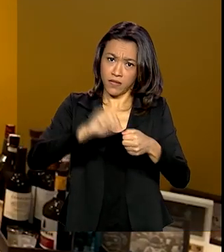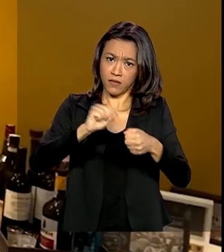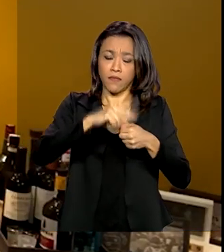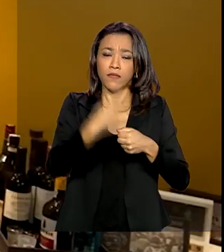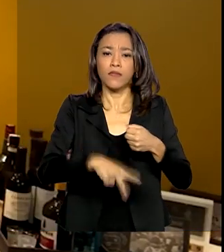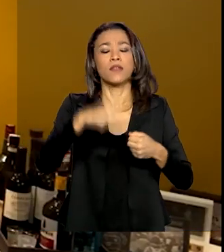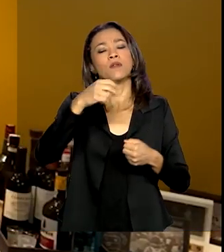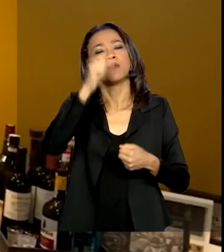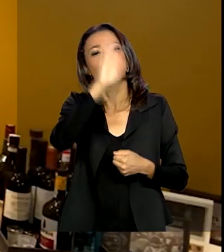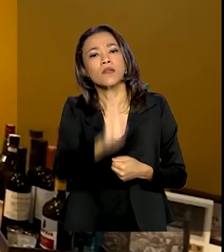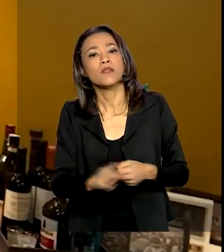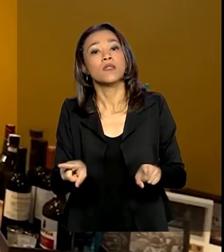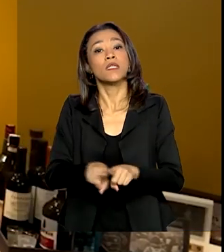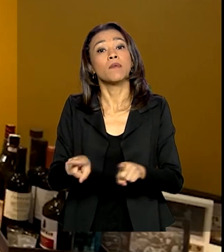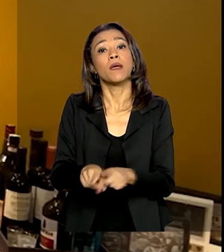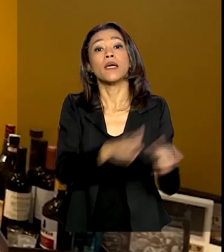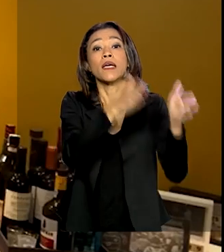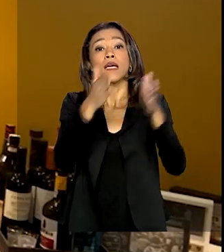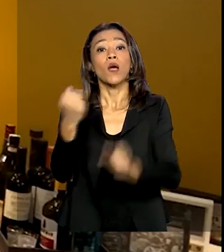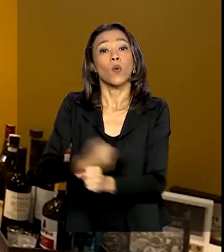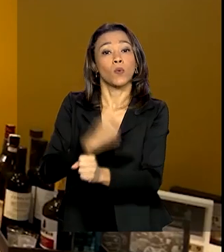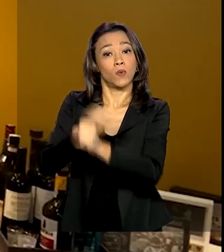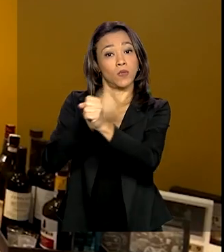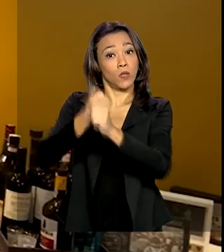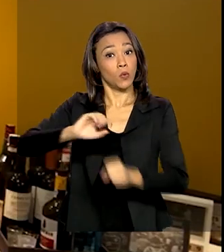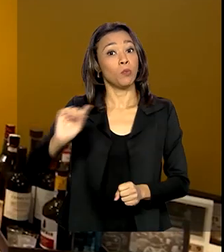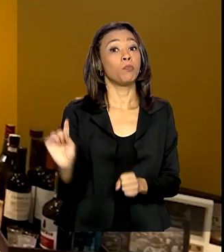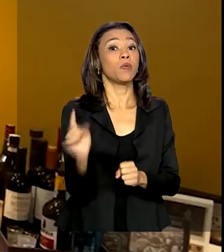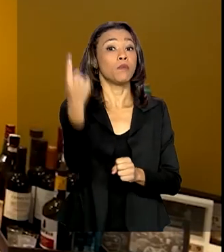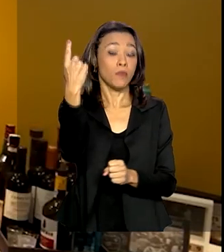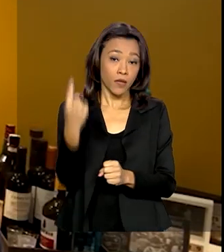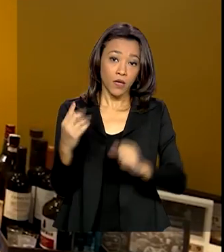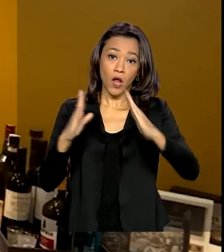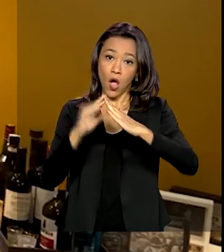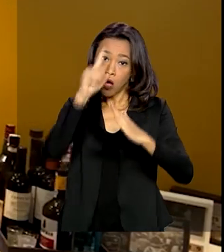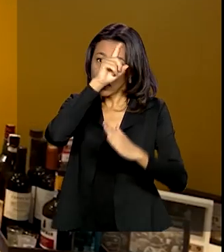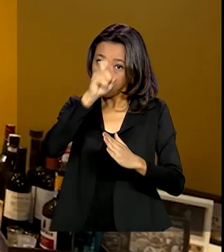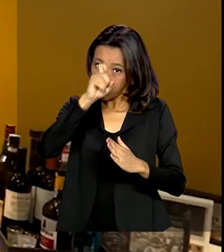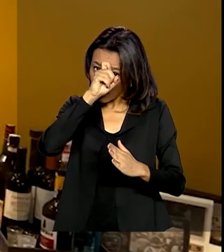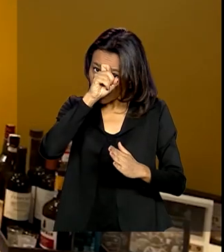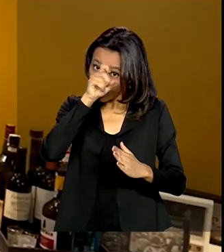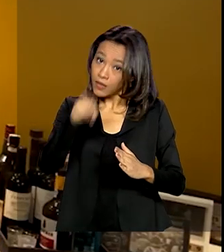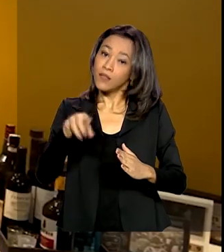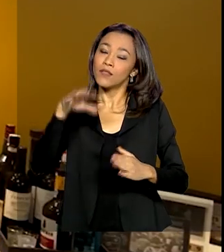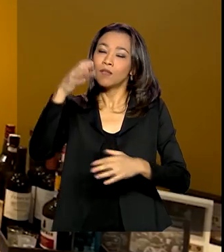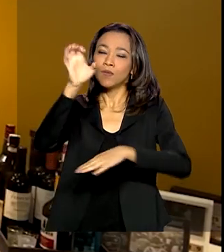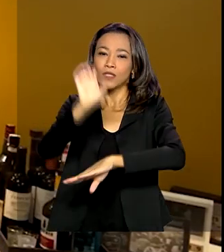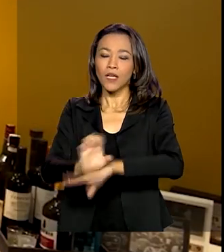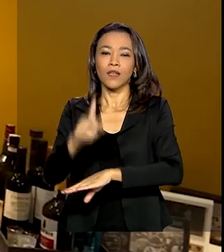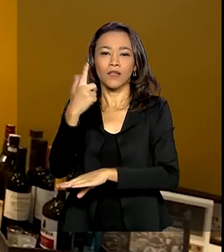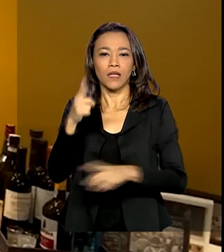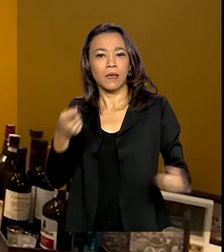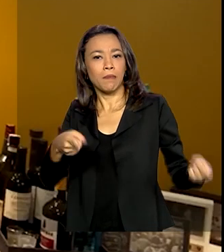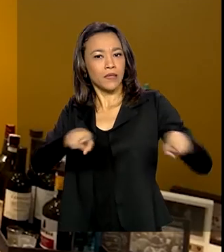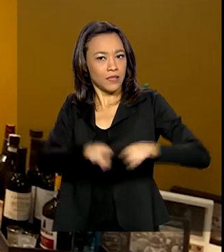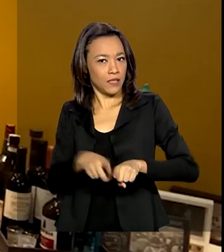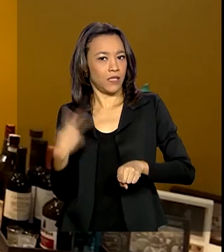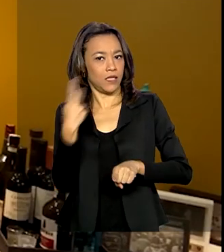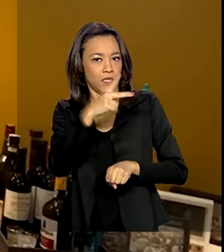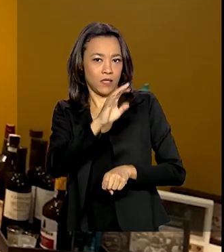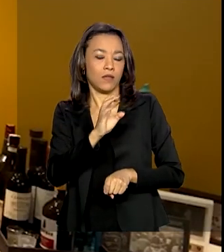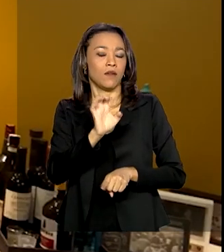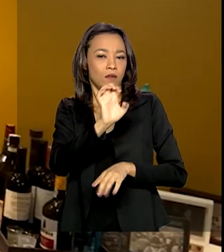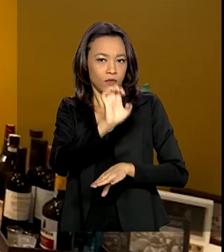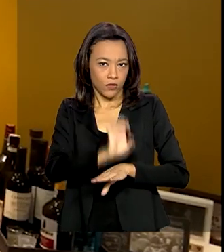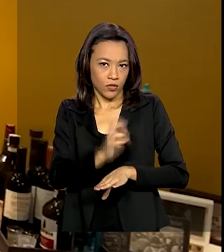sobre a construção do primeiro hospital de campanha em Goiás, em parceria com o governo estadual. Essa construção